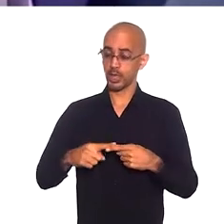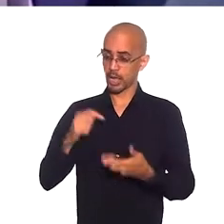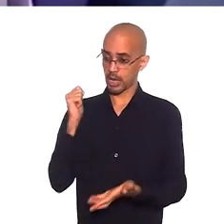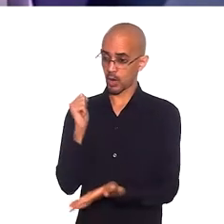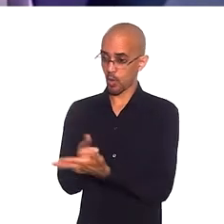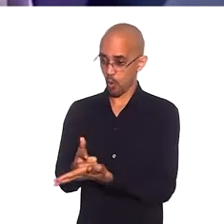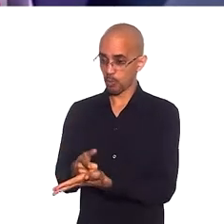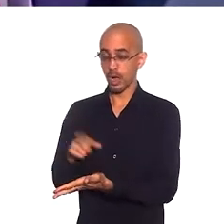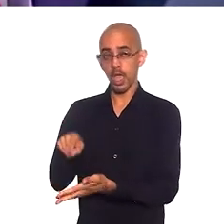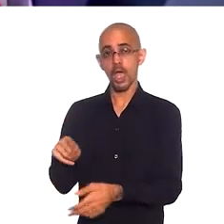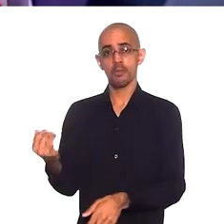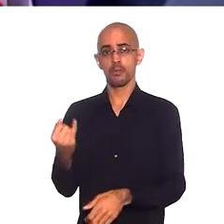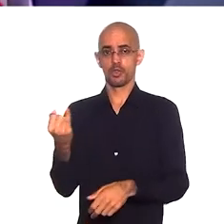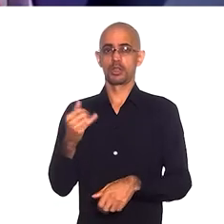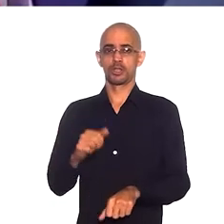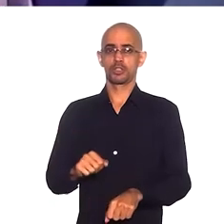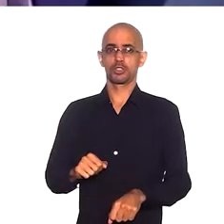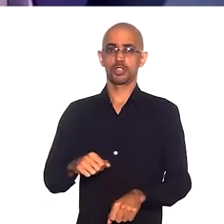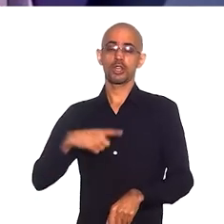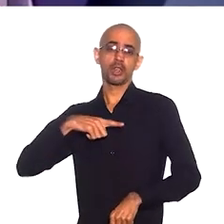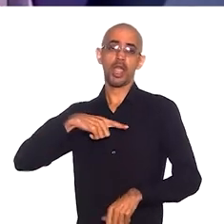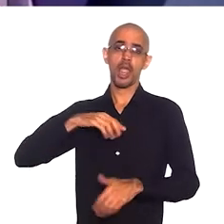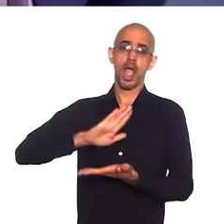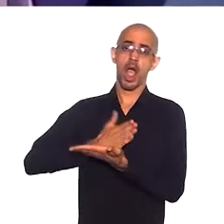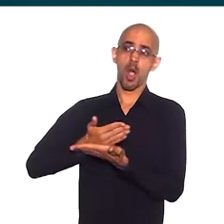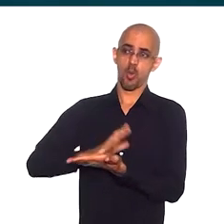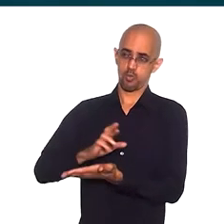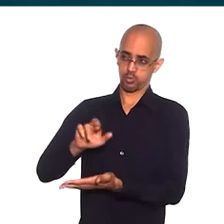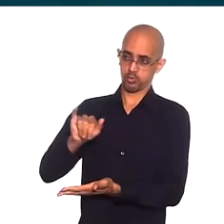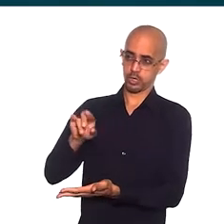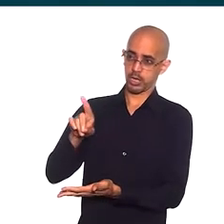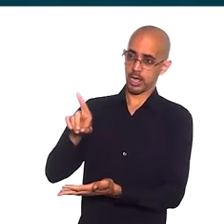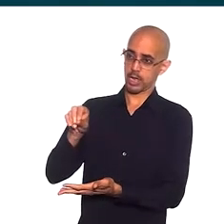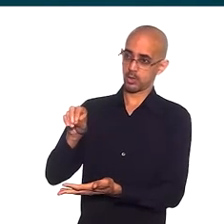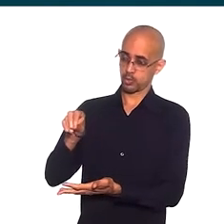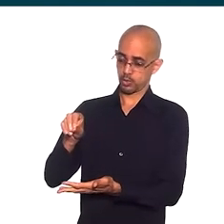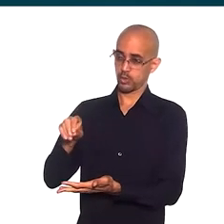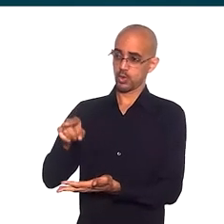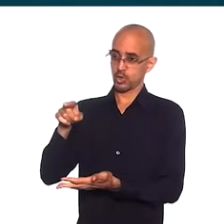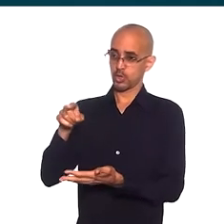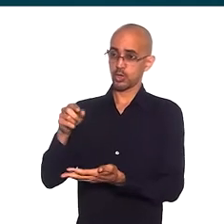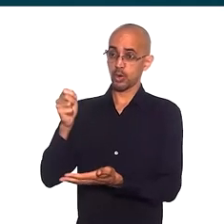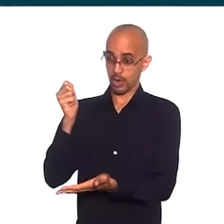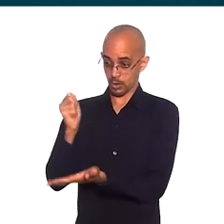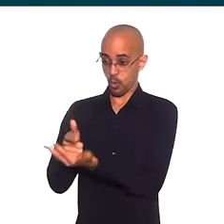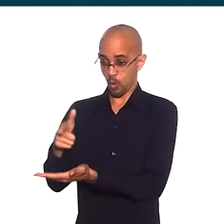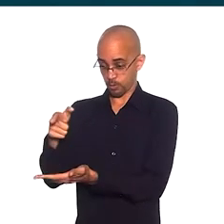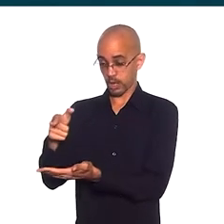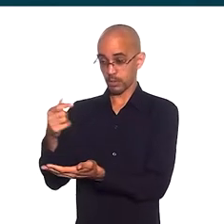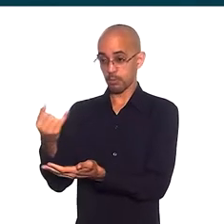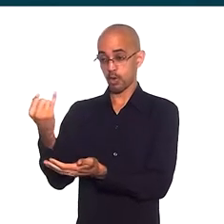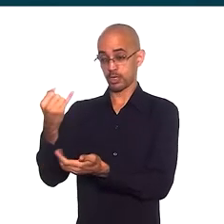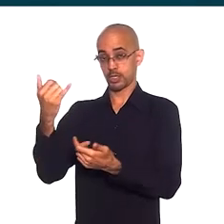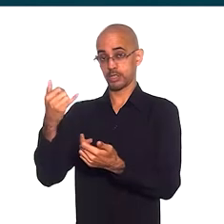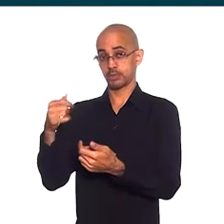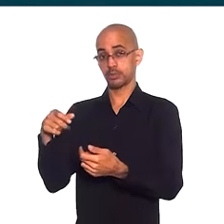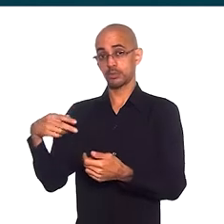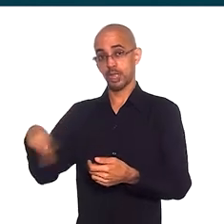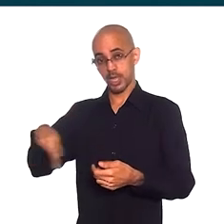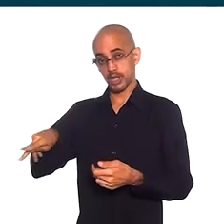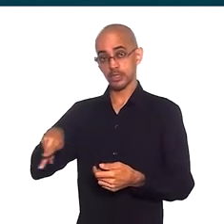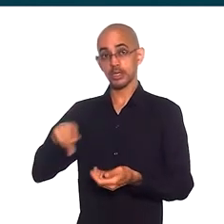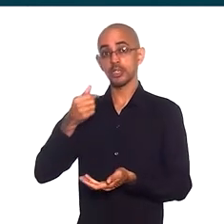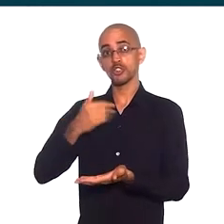solidário é muito importante. Tem gente, Ricardo, que o consumo solidário é tão importante para eles que eles começam a